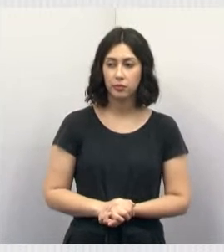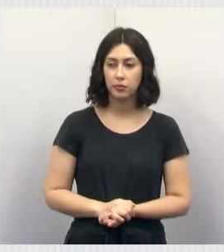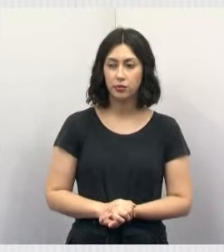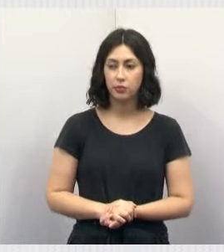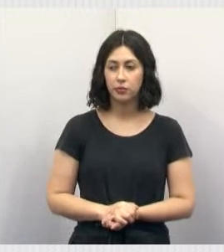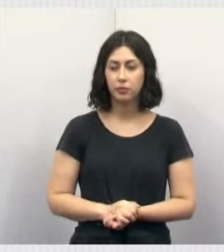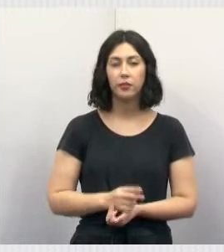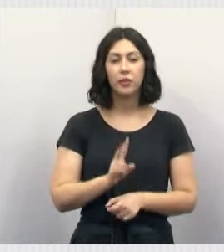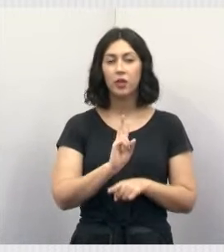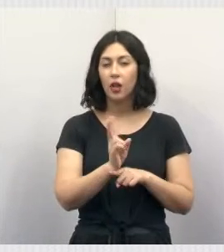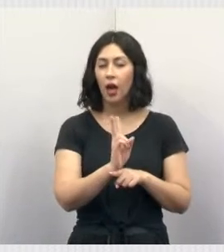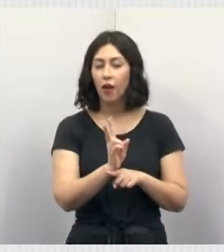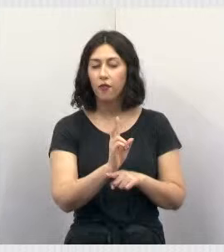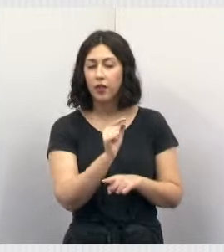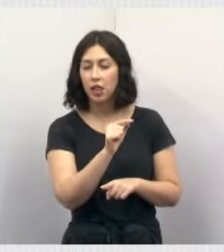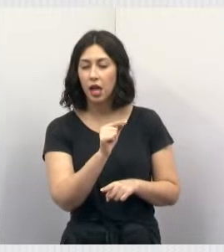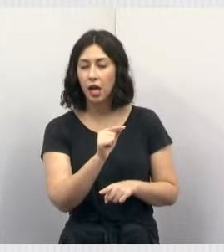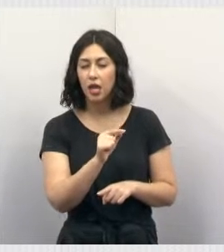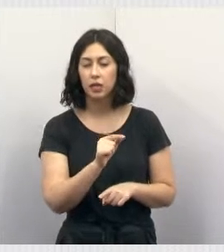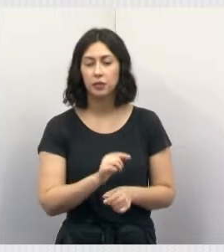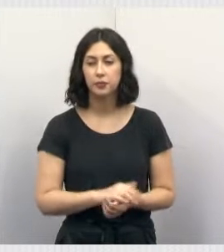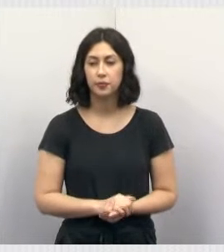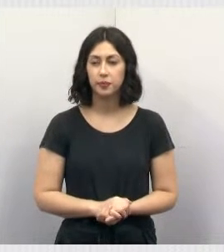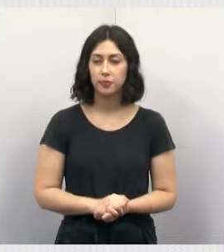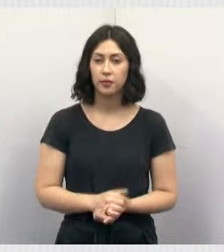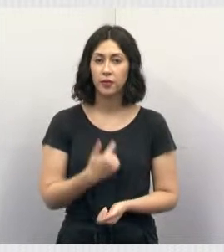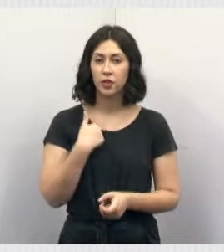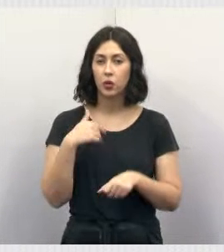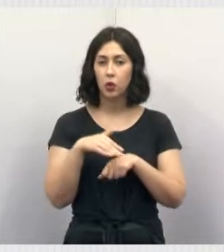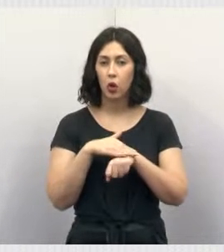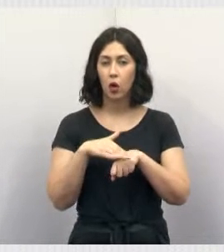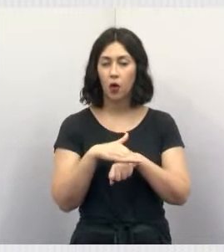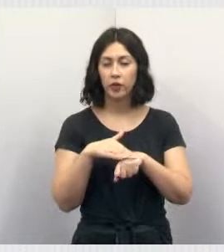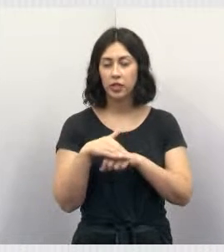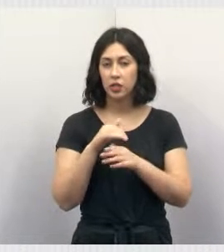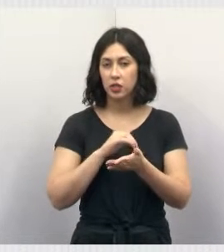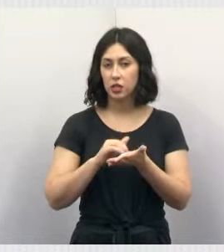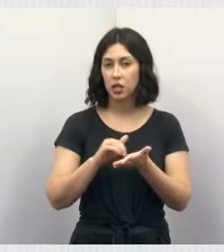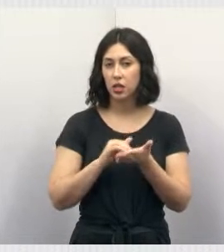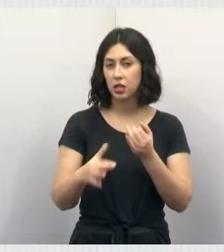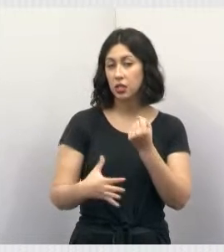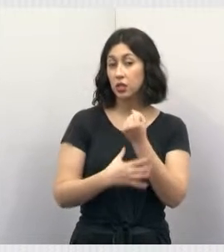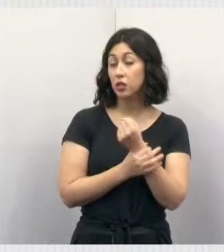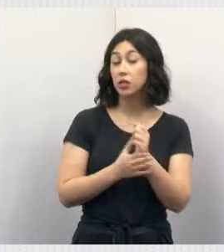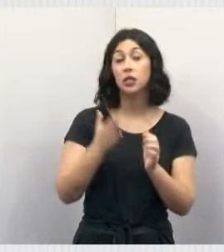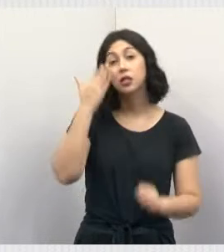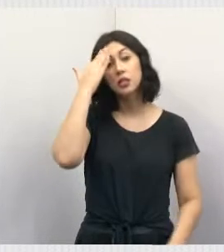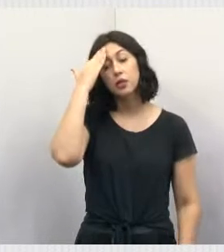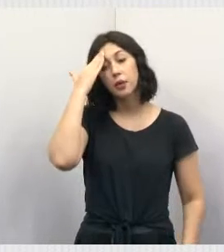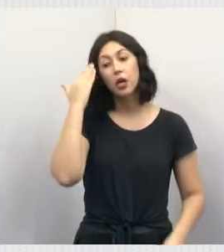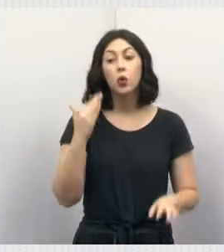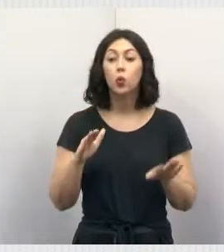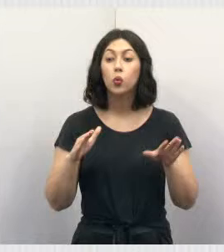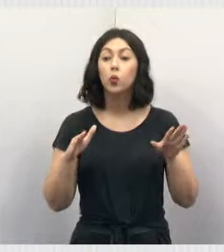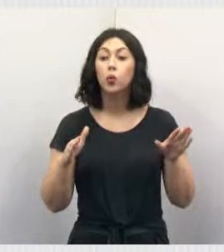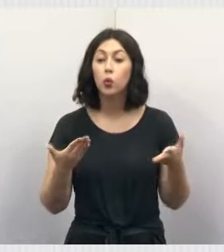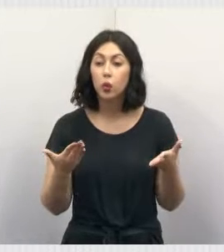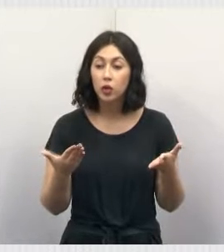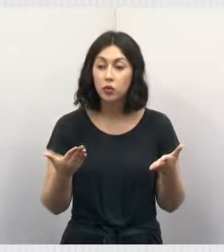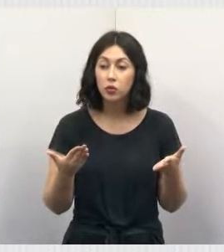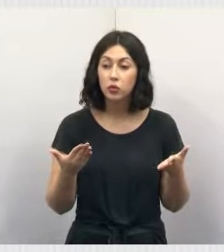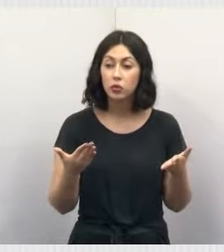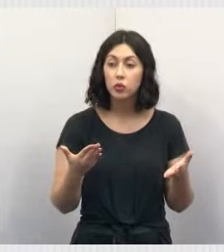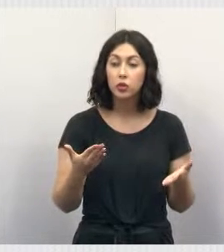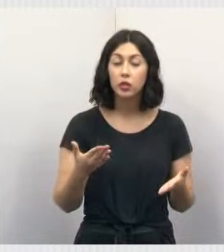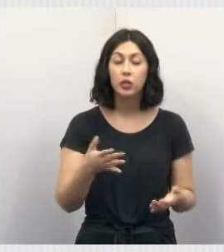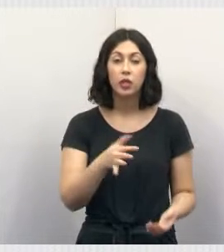Olha, averiguação de maus-tratos. Acabei de conversar agora com o secretário de Segurança para saber quando vai ter a próxima saída da